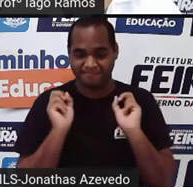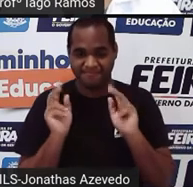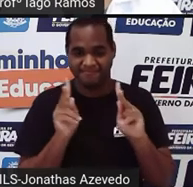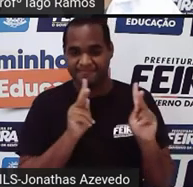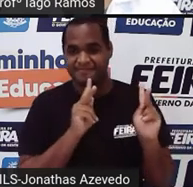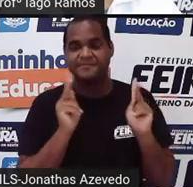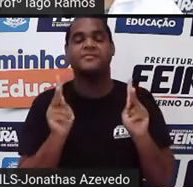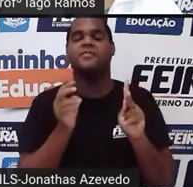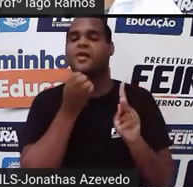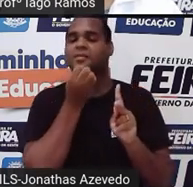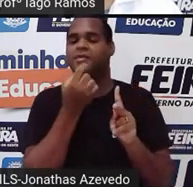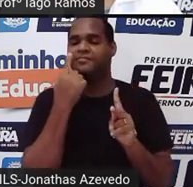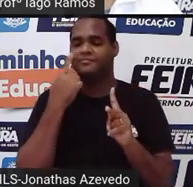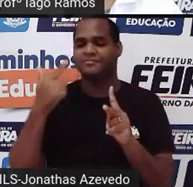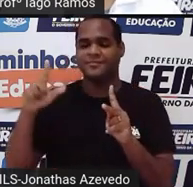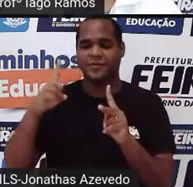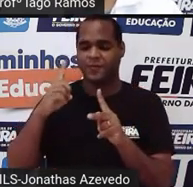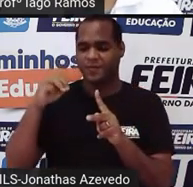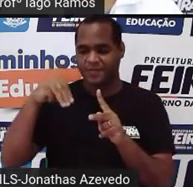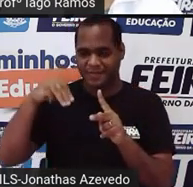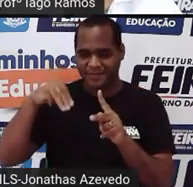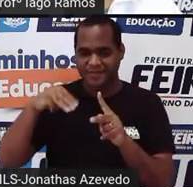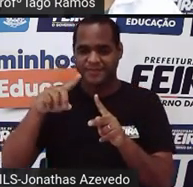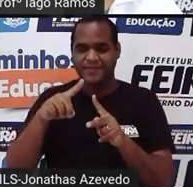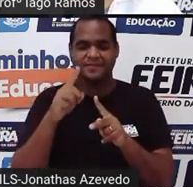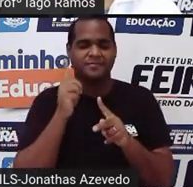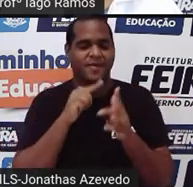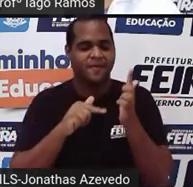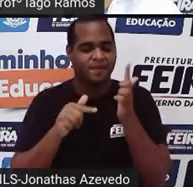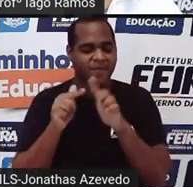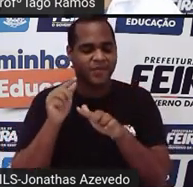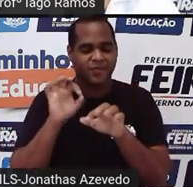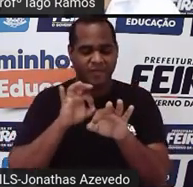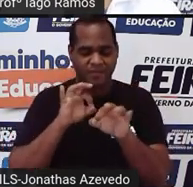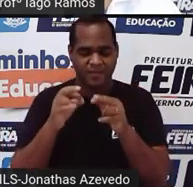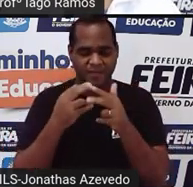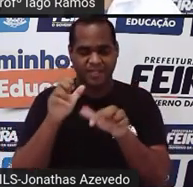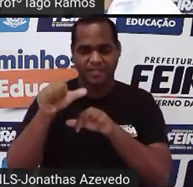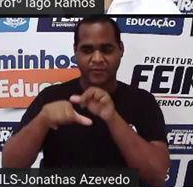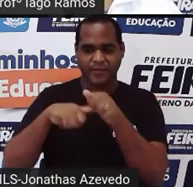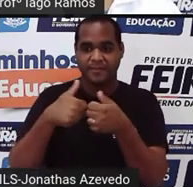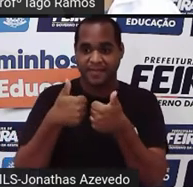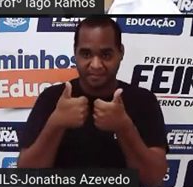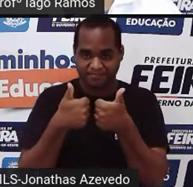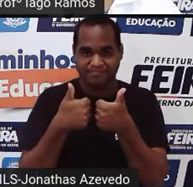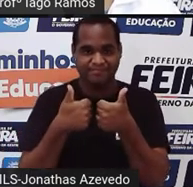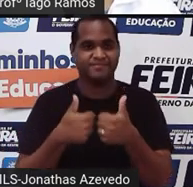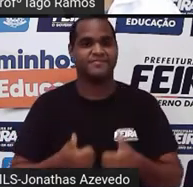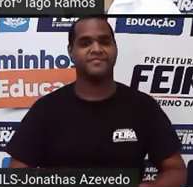Então, vamos lá. Eu vou te dar um minutinho para você fazer essas transformações, tá bom?